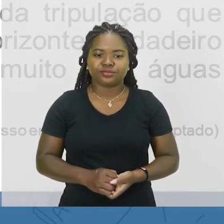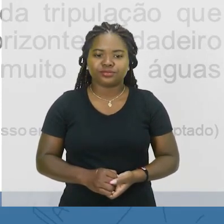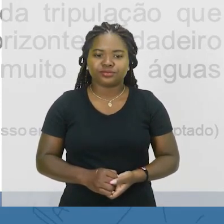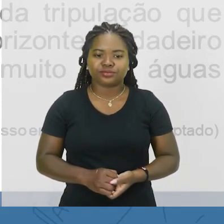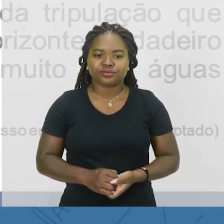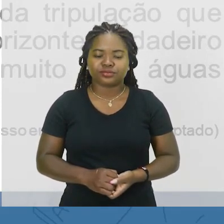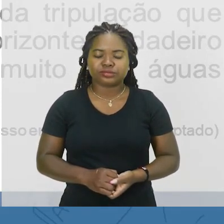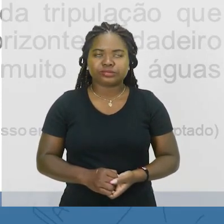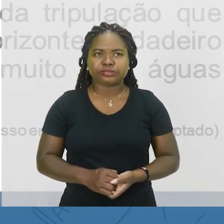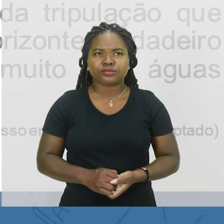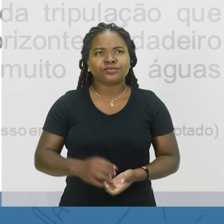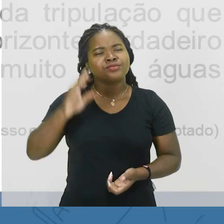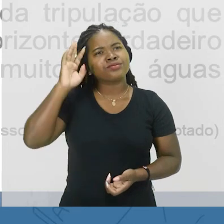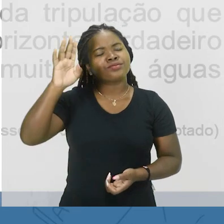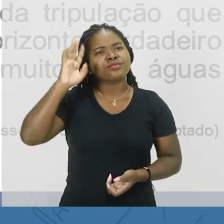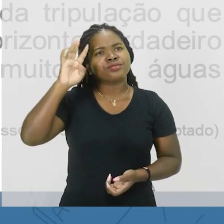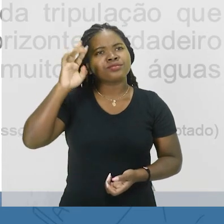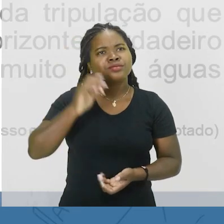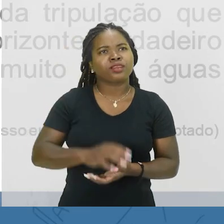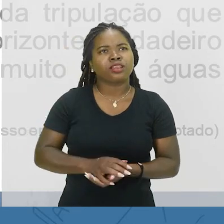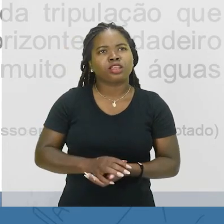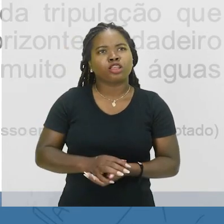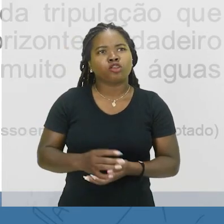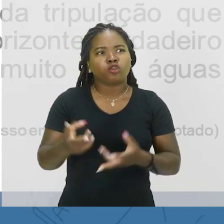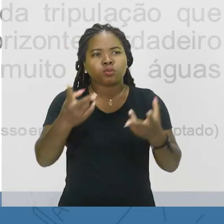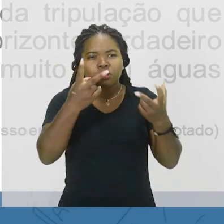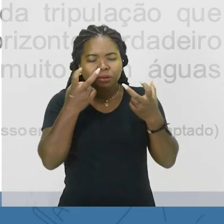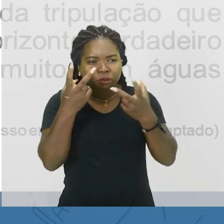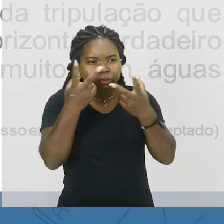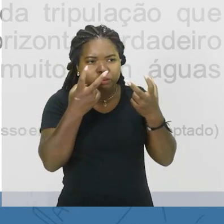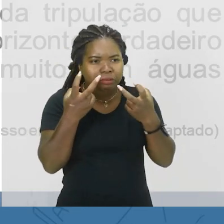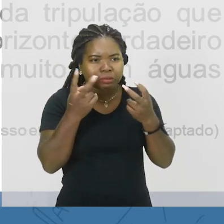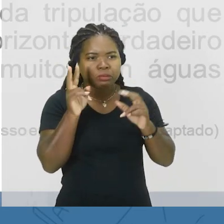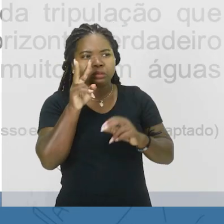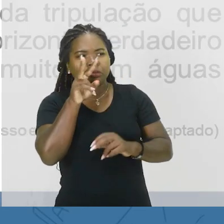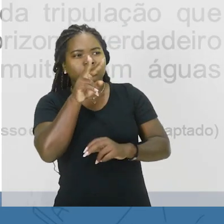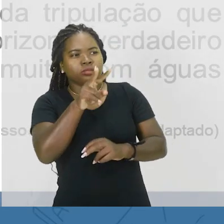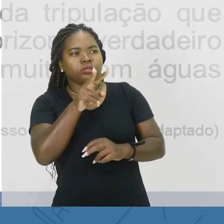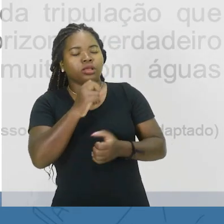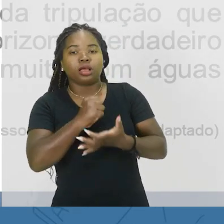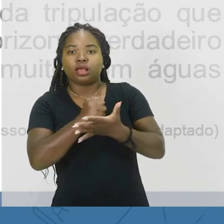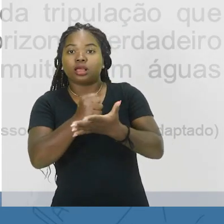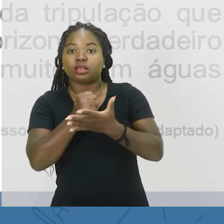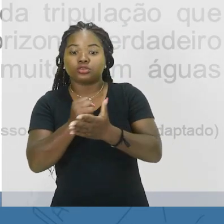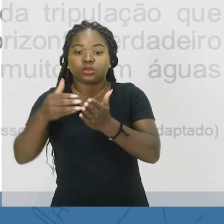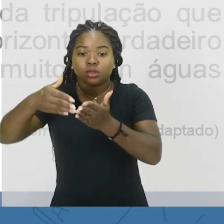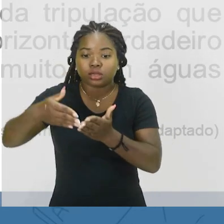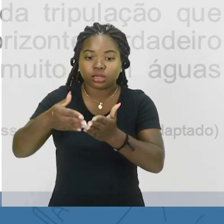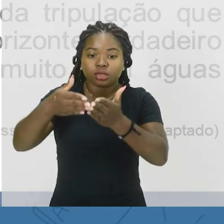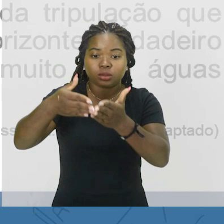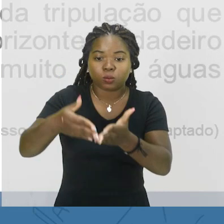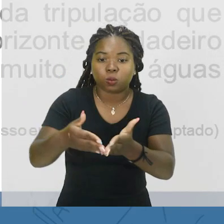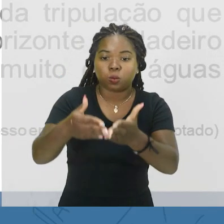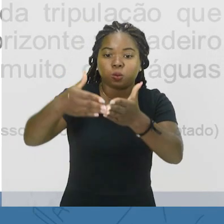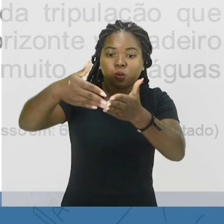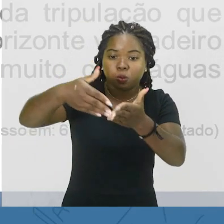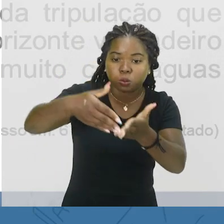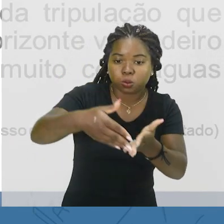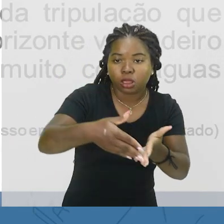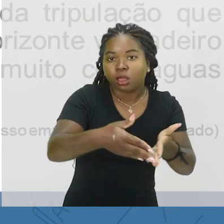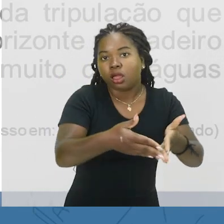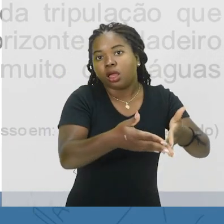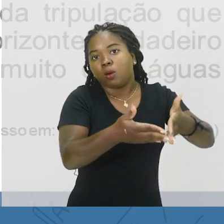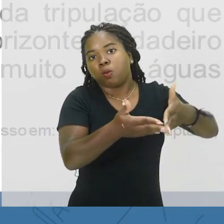ajudou a fundar o Titanic? o fenômeno óptico conhecido como fata-morgana, né,